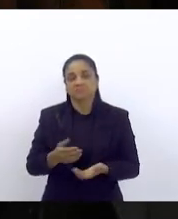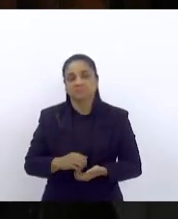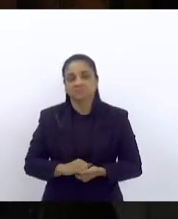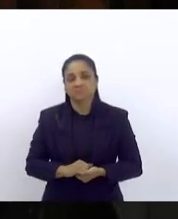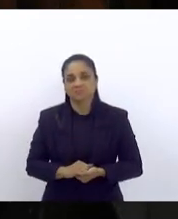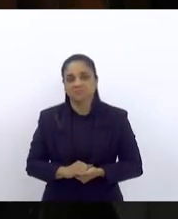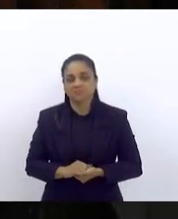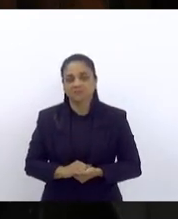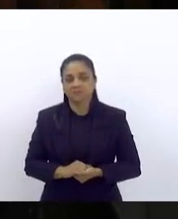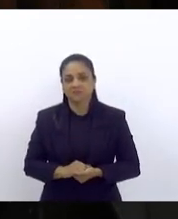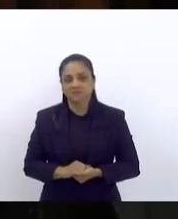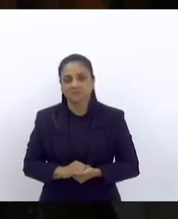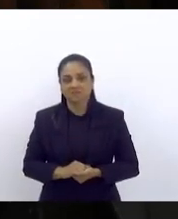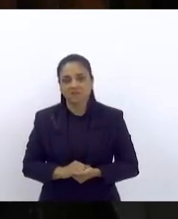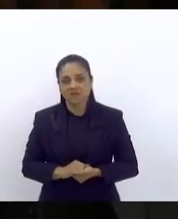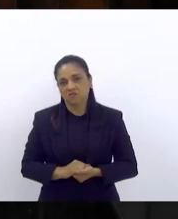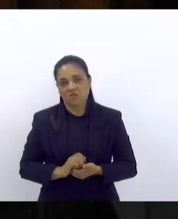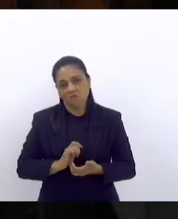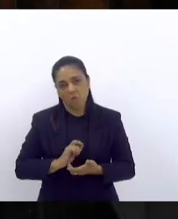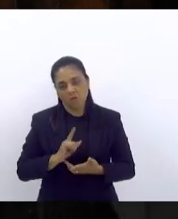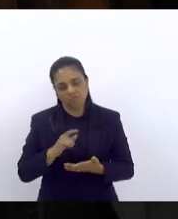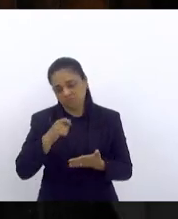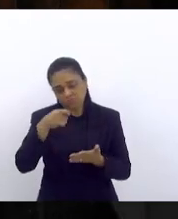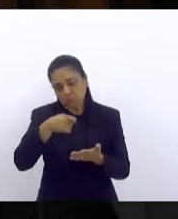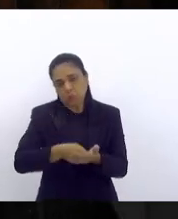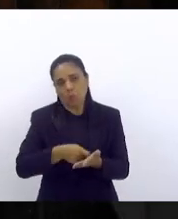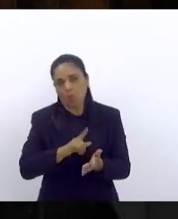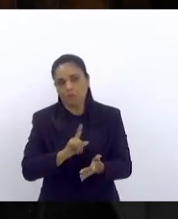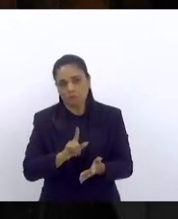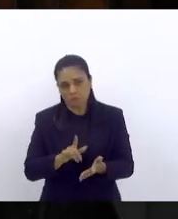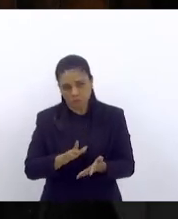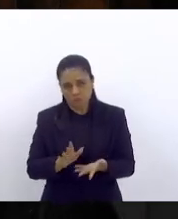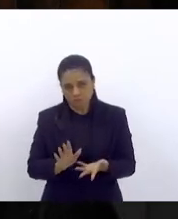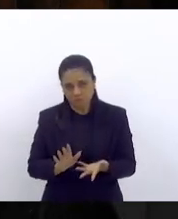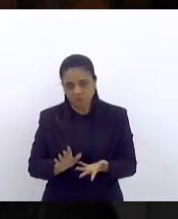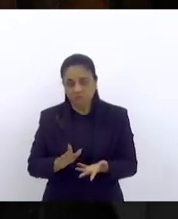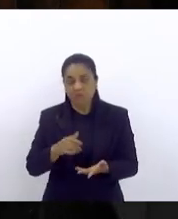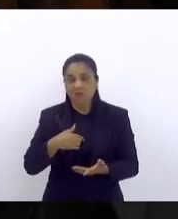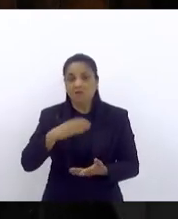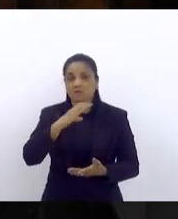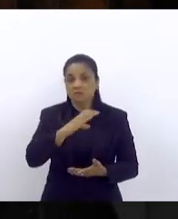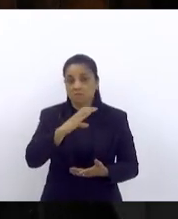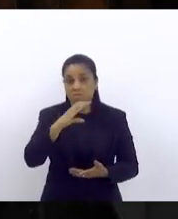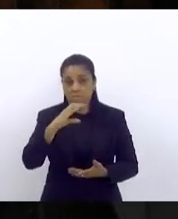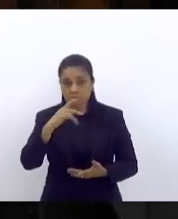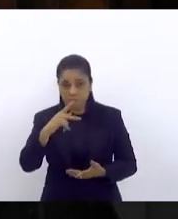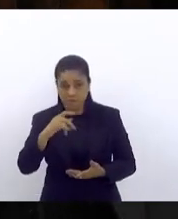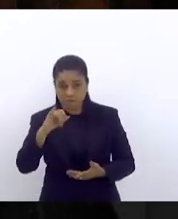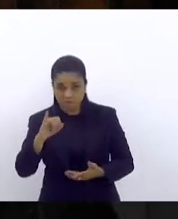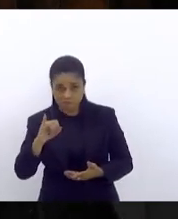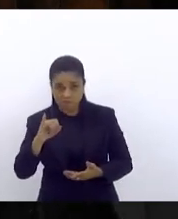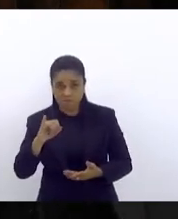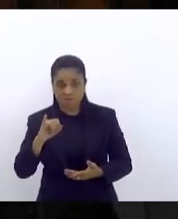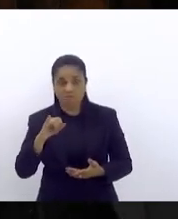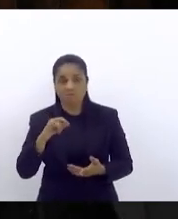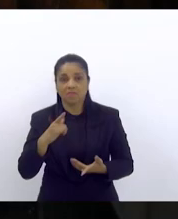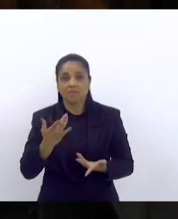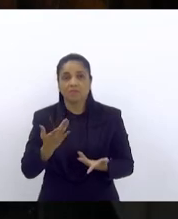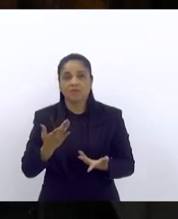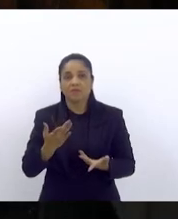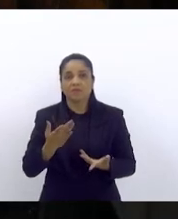não foram suficientes a CPI de uma forma clara e